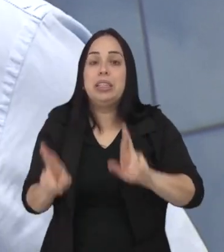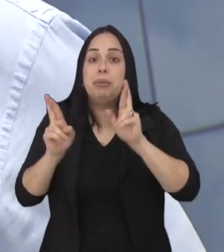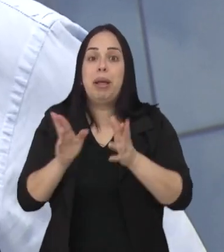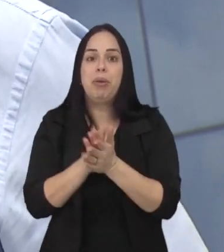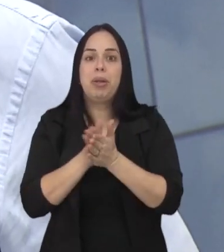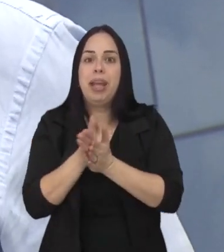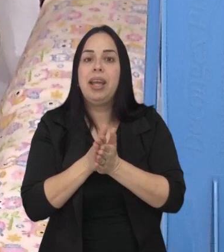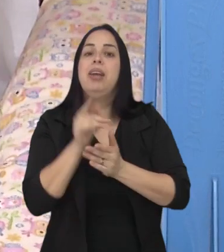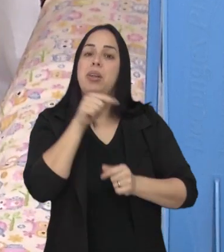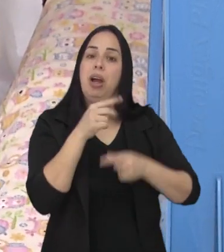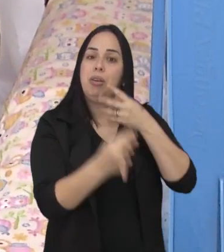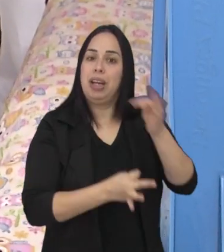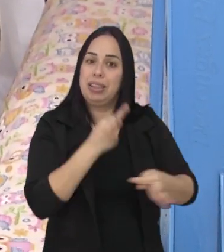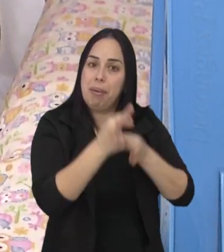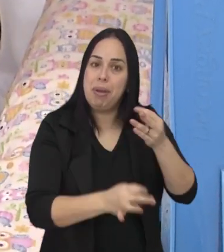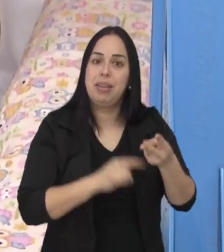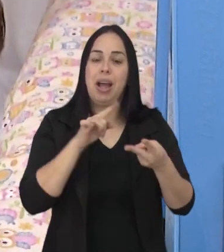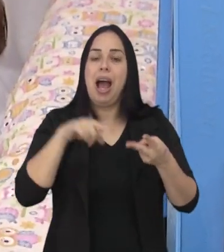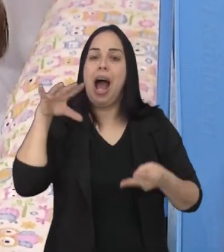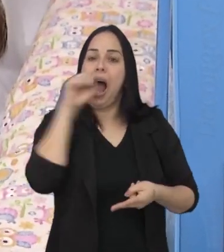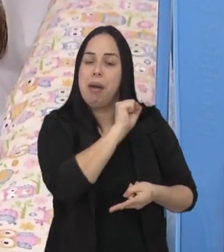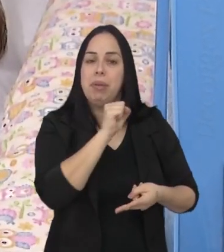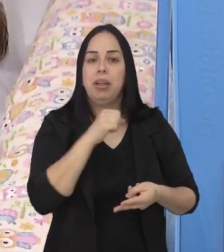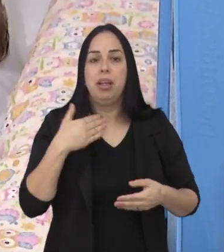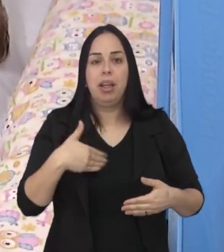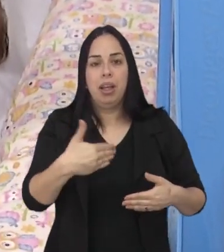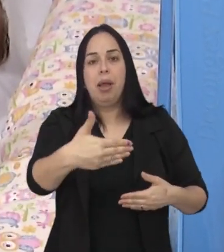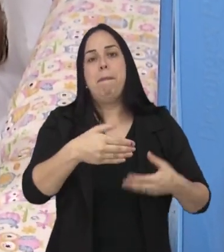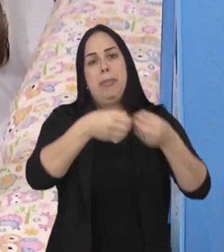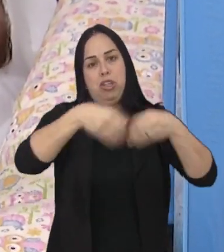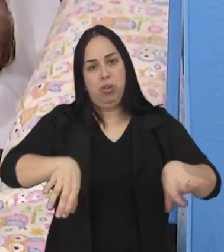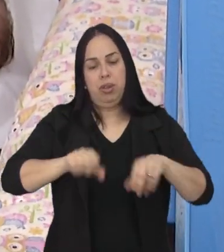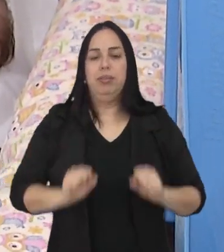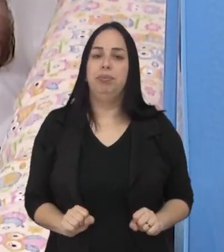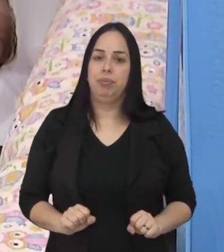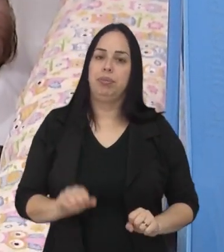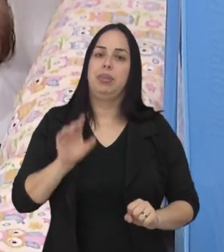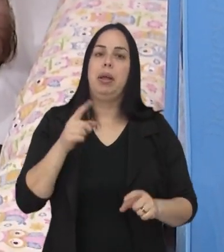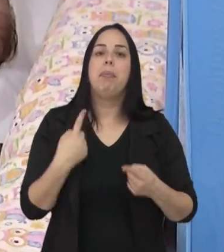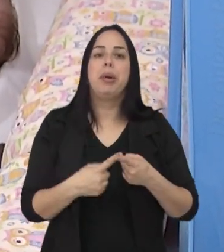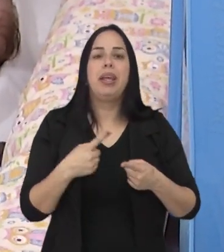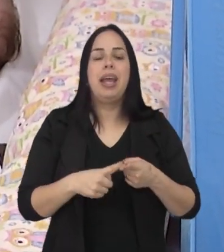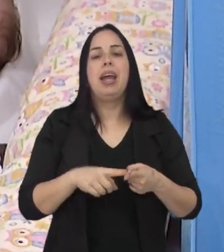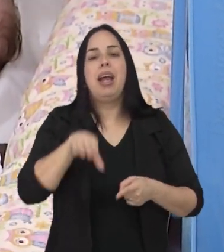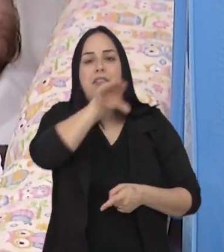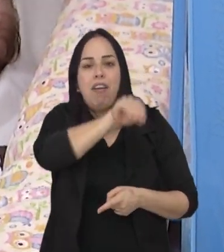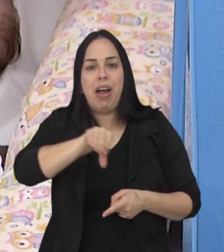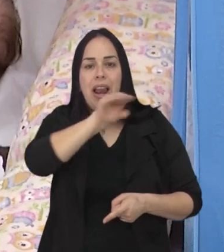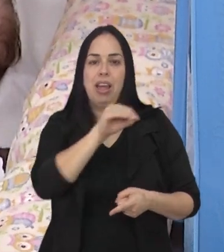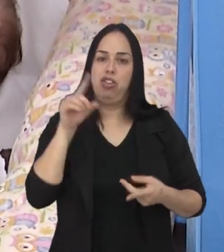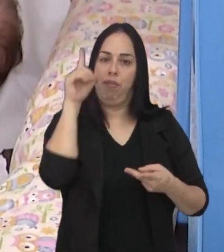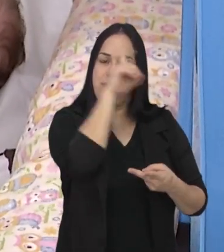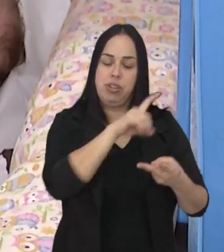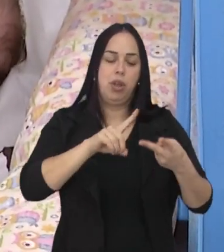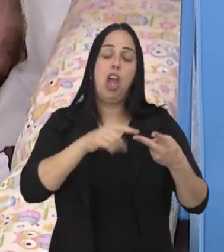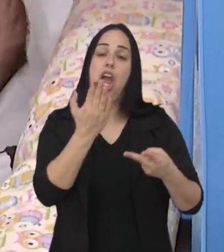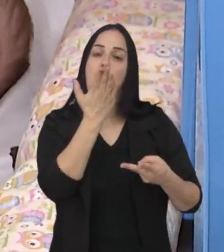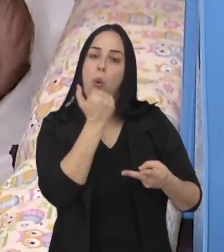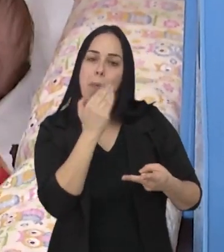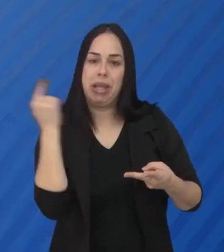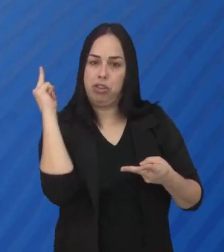minimizar os impactos que bebês com a condição possam enfrentar, como dificuldades na fala e